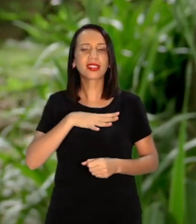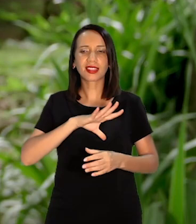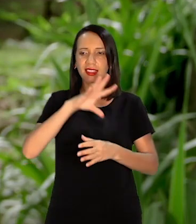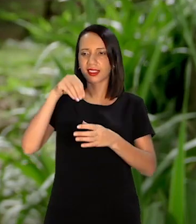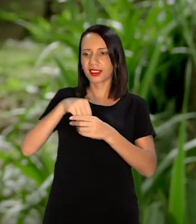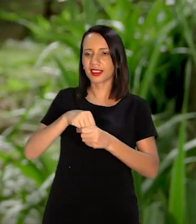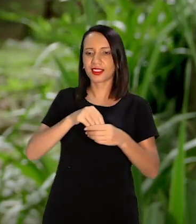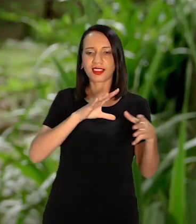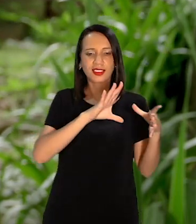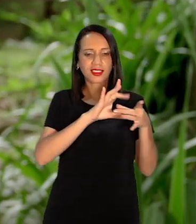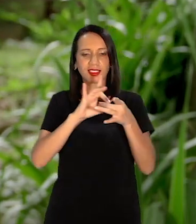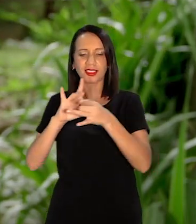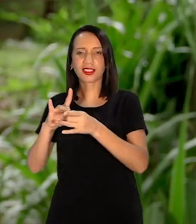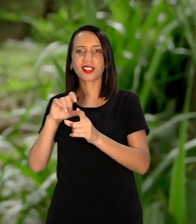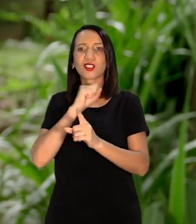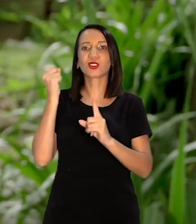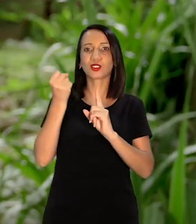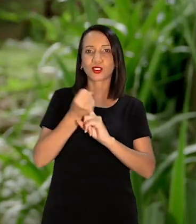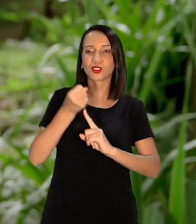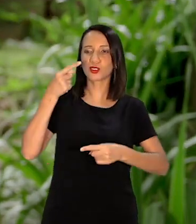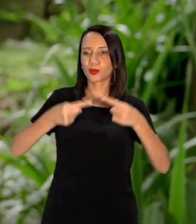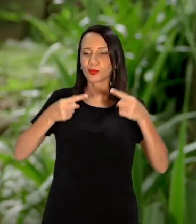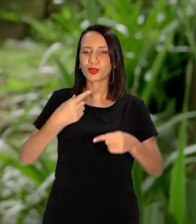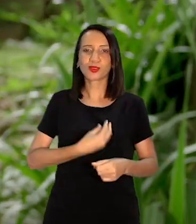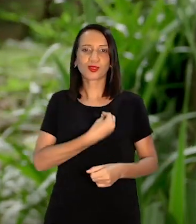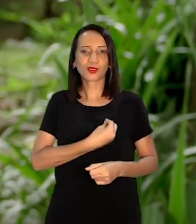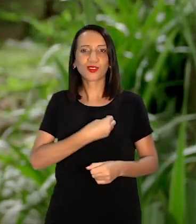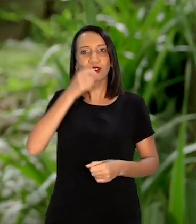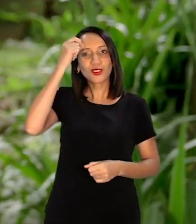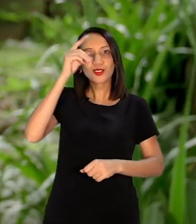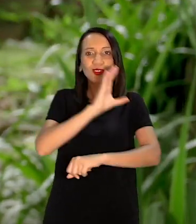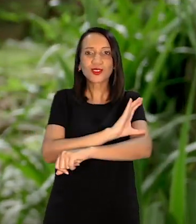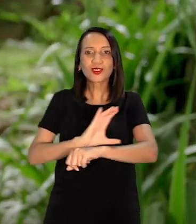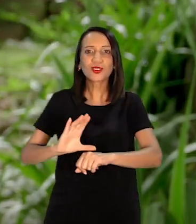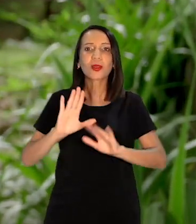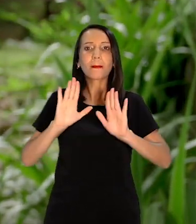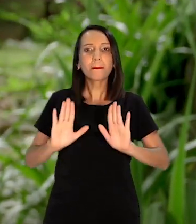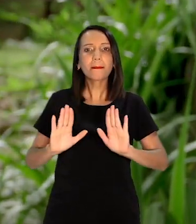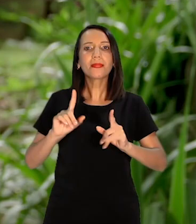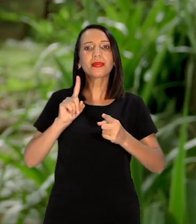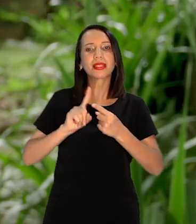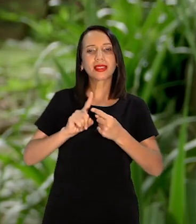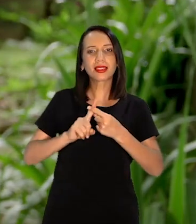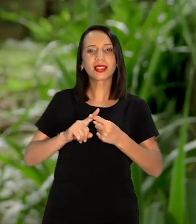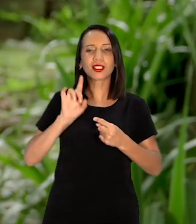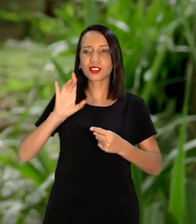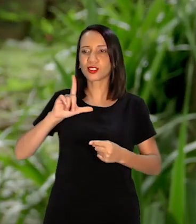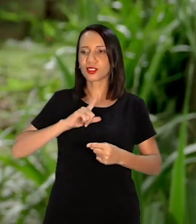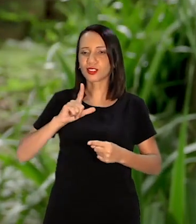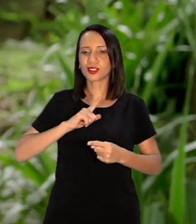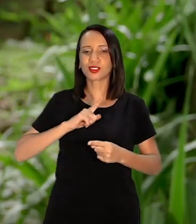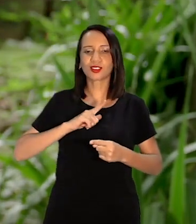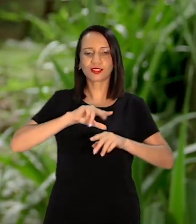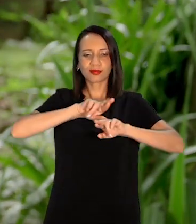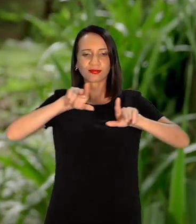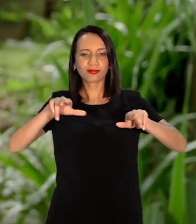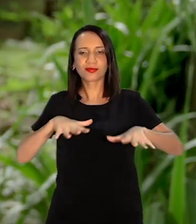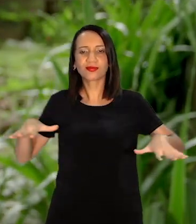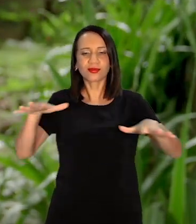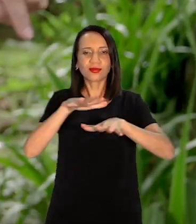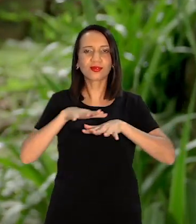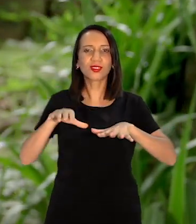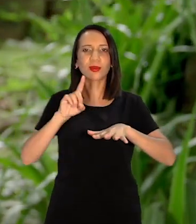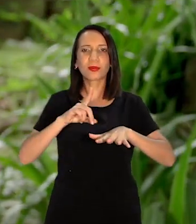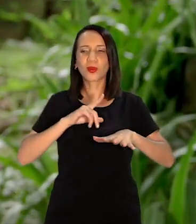Dentro do contexto Sócio-político Que a gente vive Cultural Mas também Não só como um indivíduo Nesse cenário todo